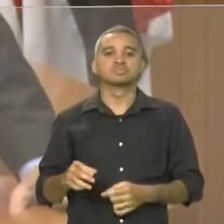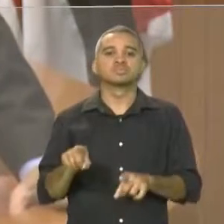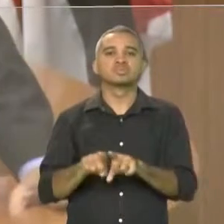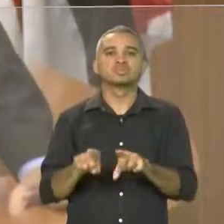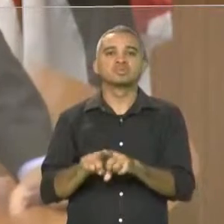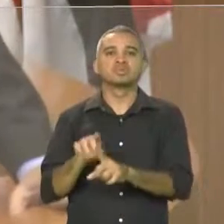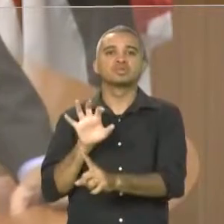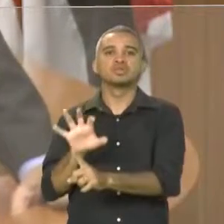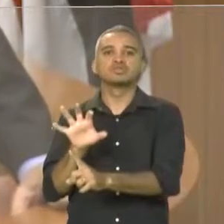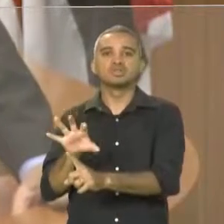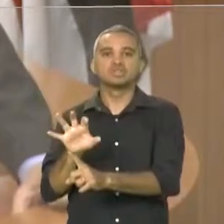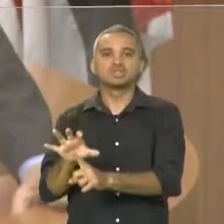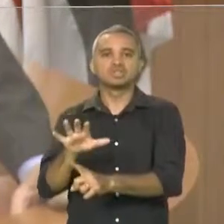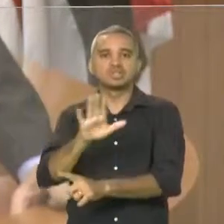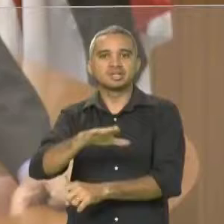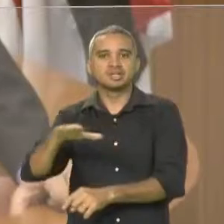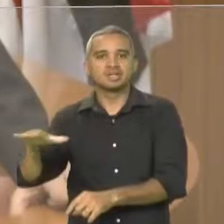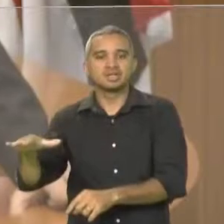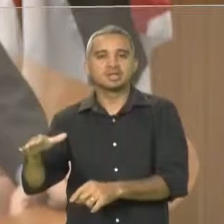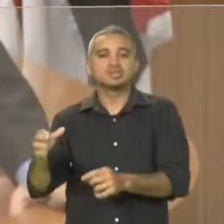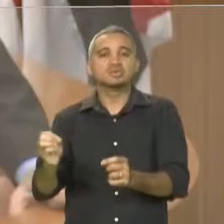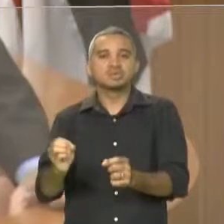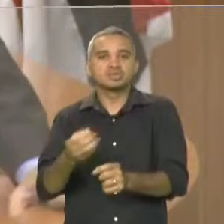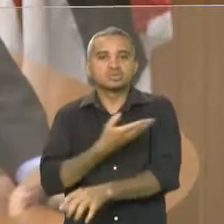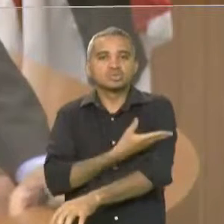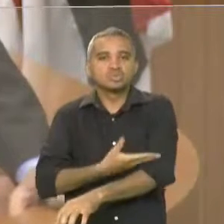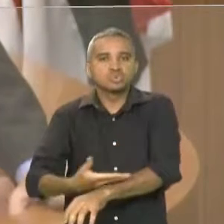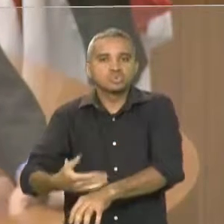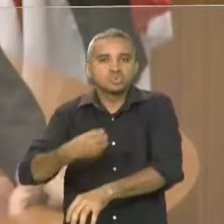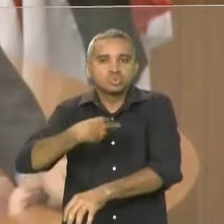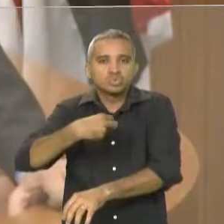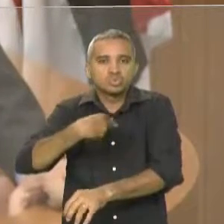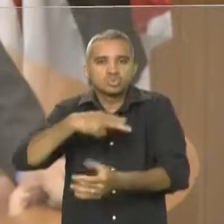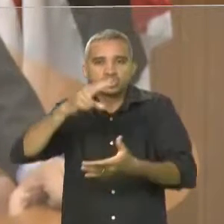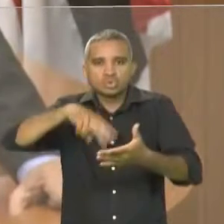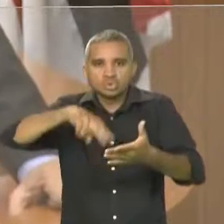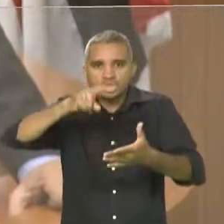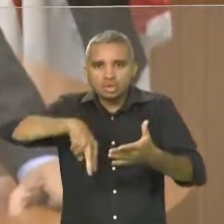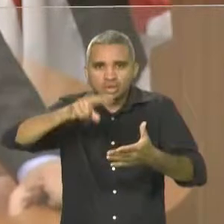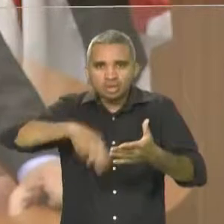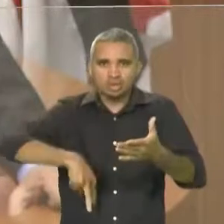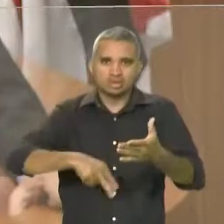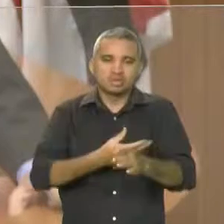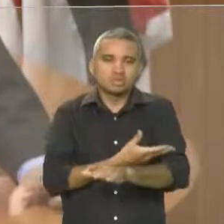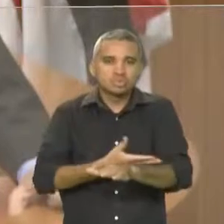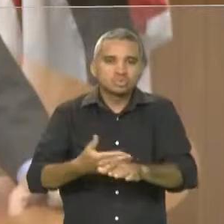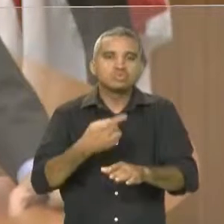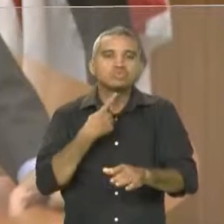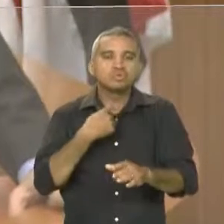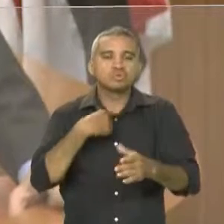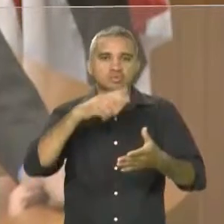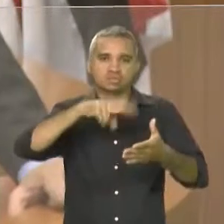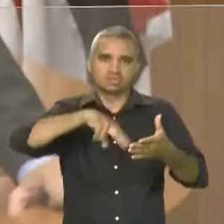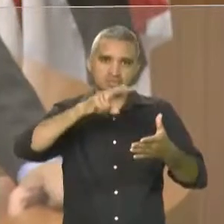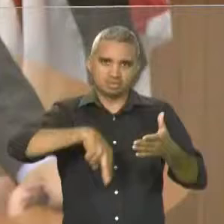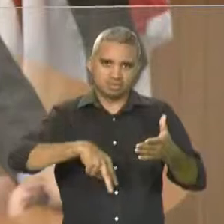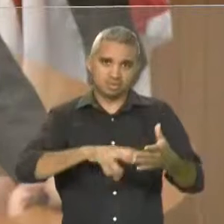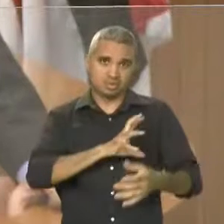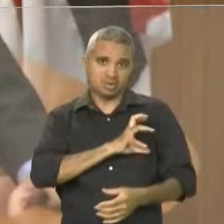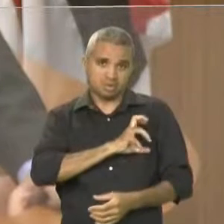as crianças, os jovens, estimulando nestes o hábito pela leitura, o amor